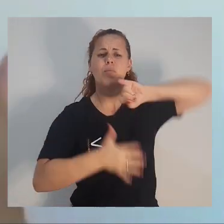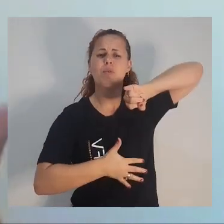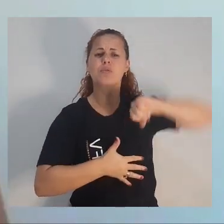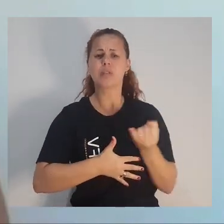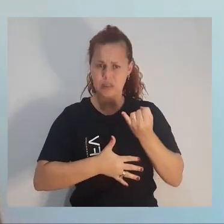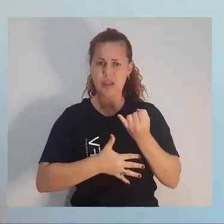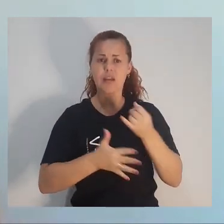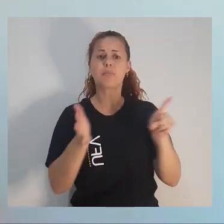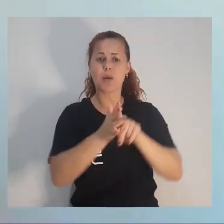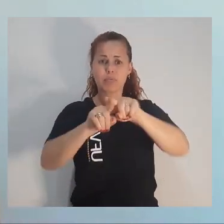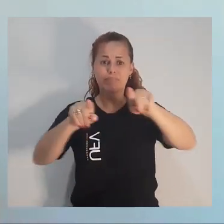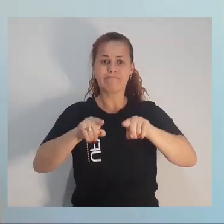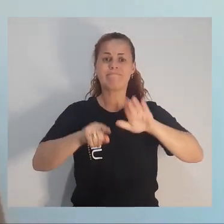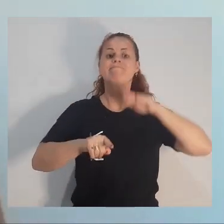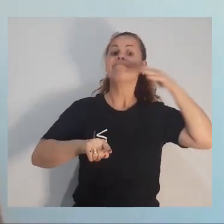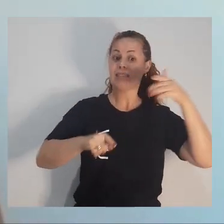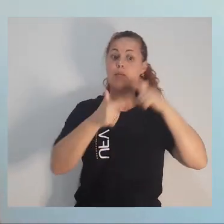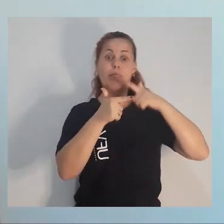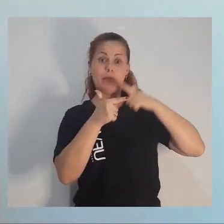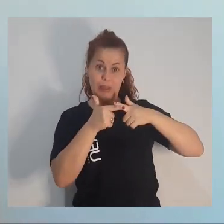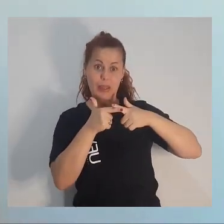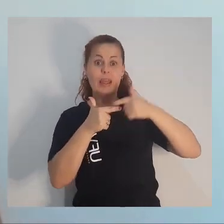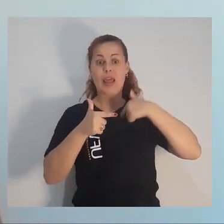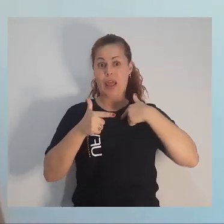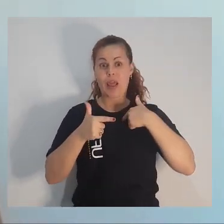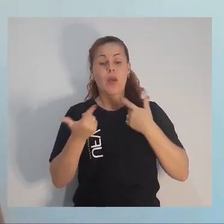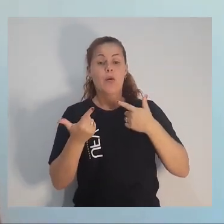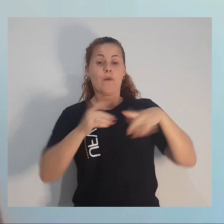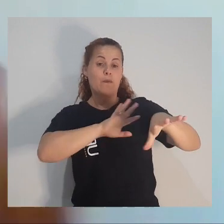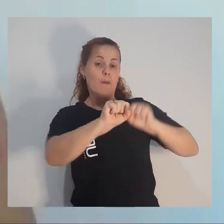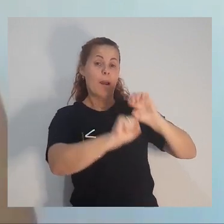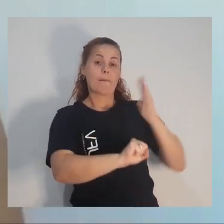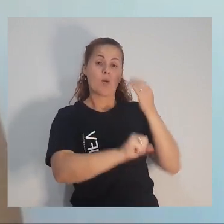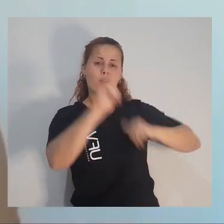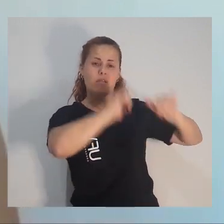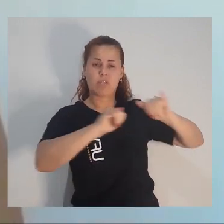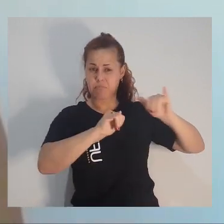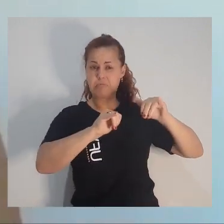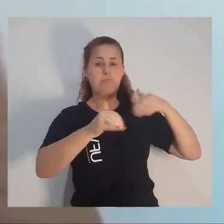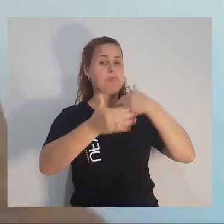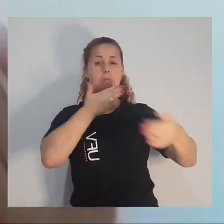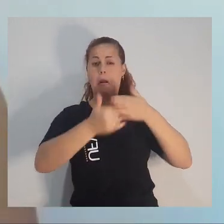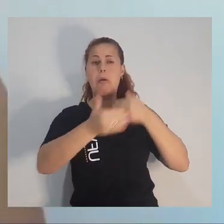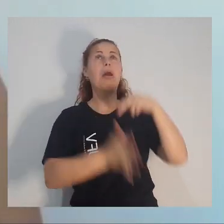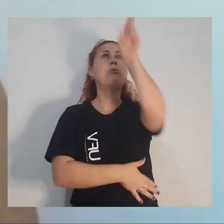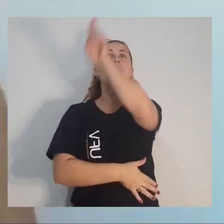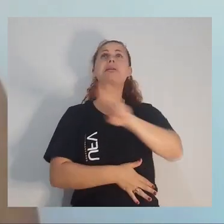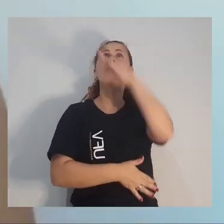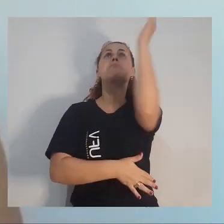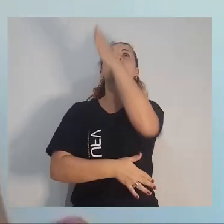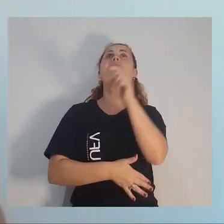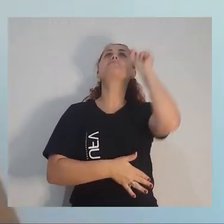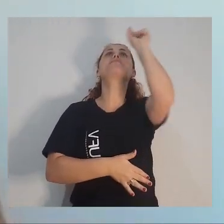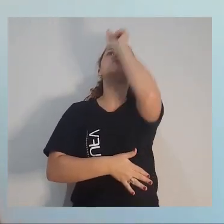extra-classe. Porque, assim, eu poderia formar em bioquímica em qualquer outra universidade do Brasil que tenha o curso de